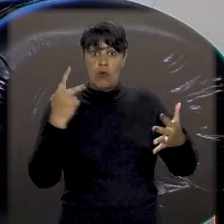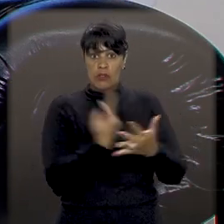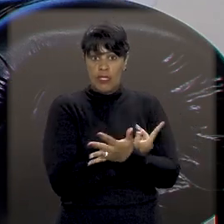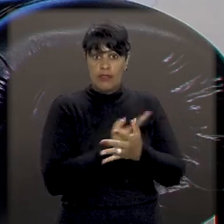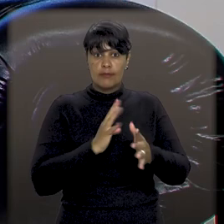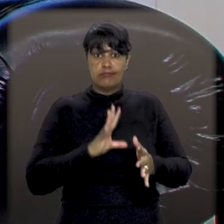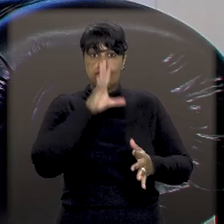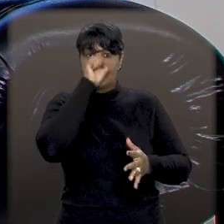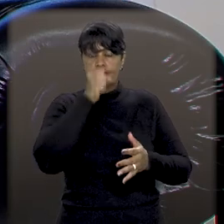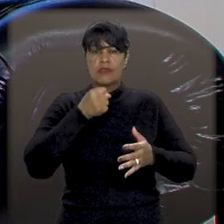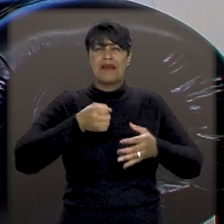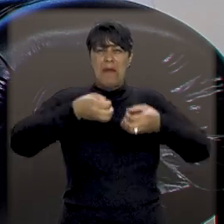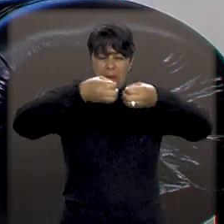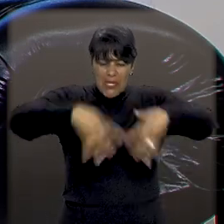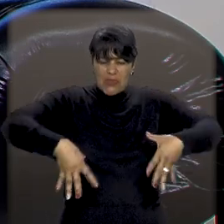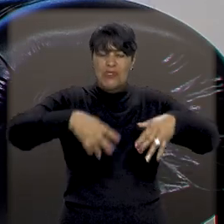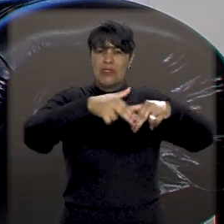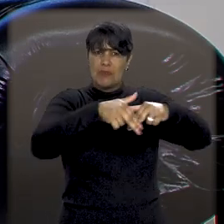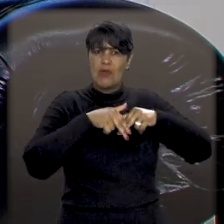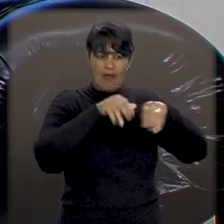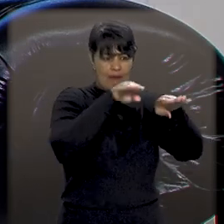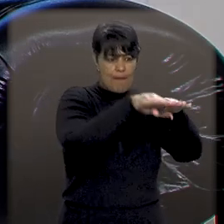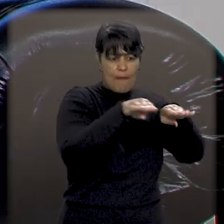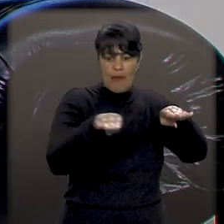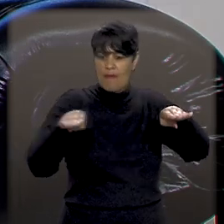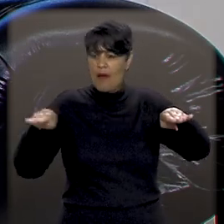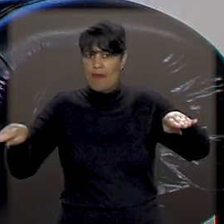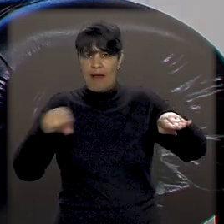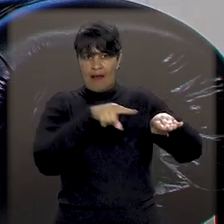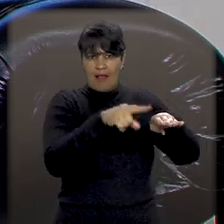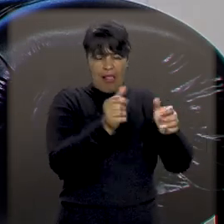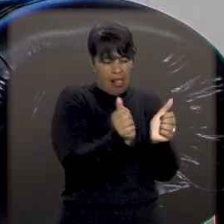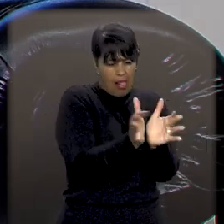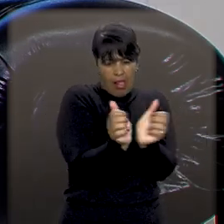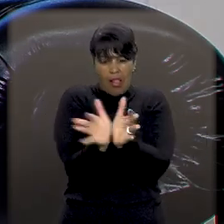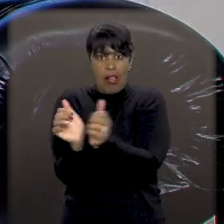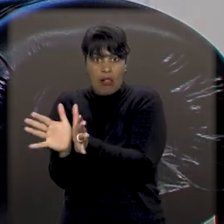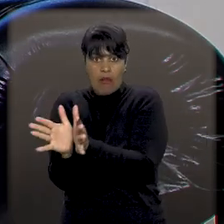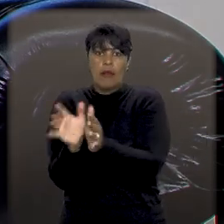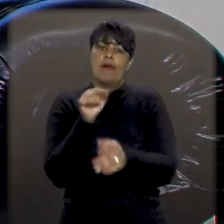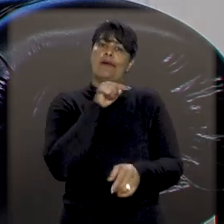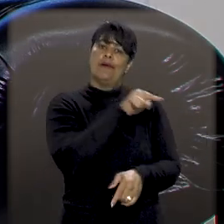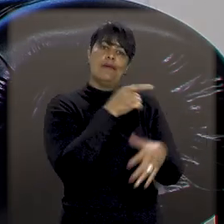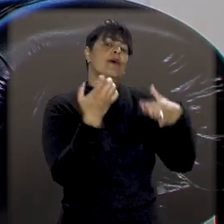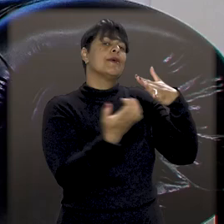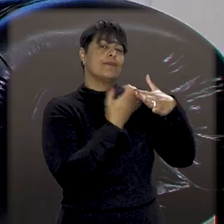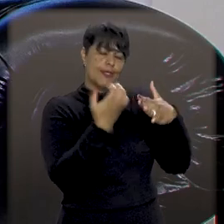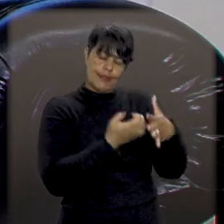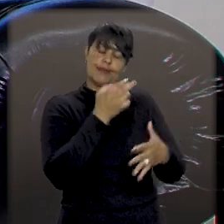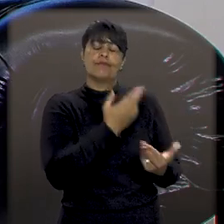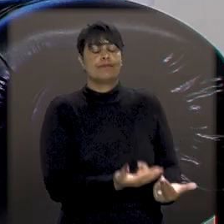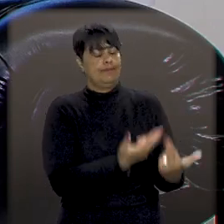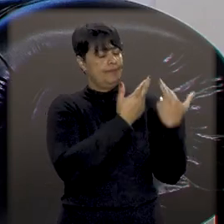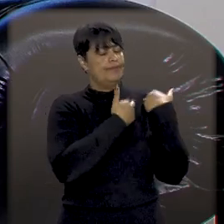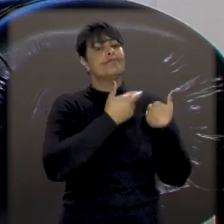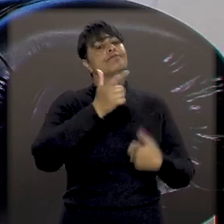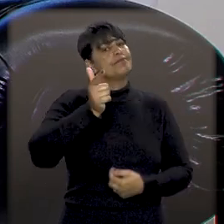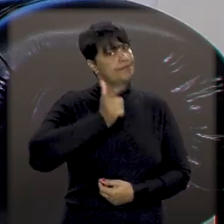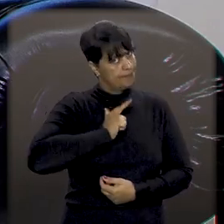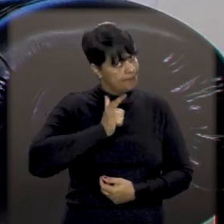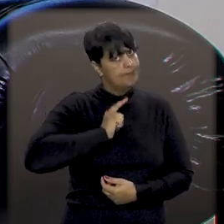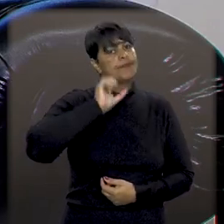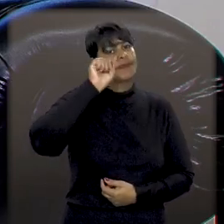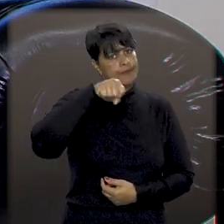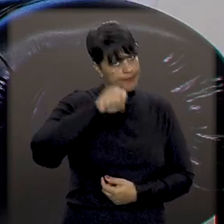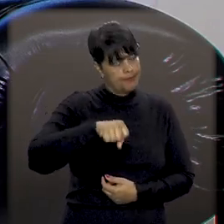pelo consumidor nos estacionamentos dos fornecedores. Então, tanto os furtos de carro, assaltos que